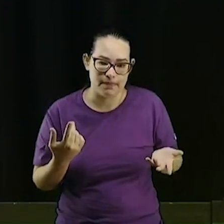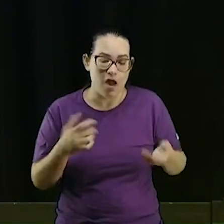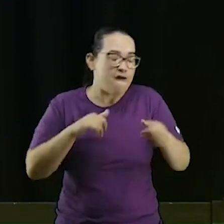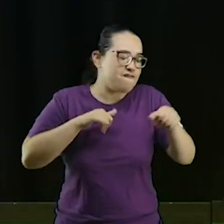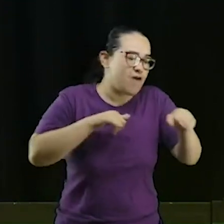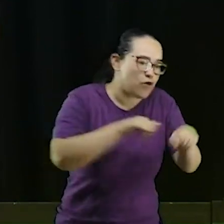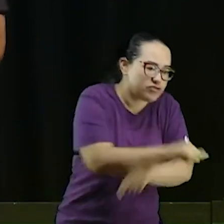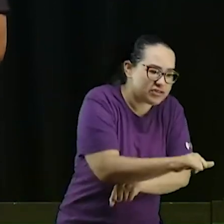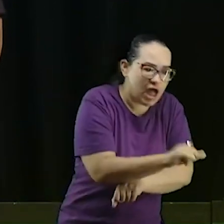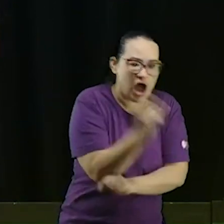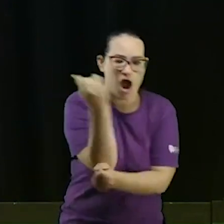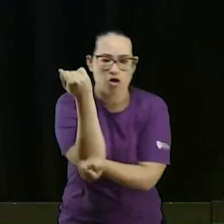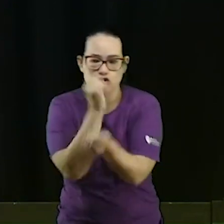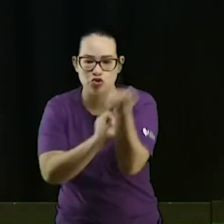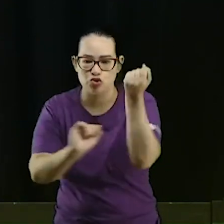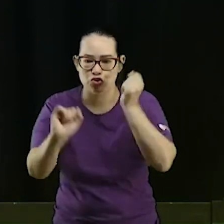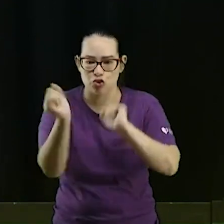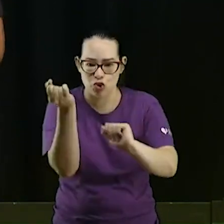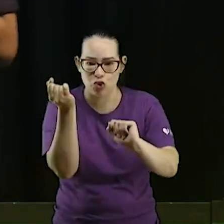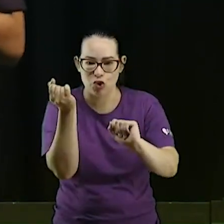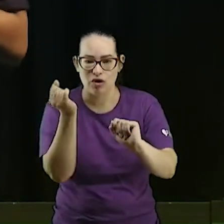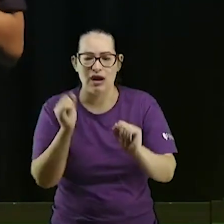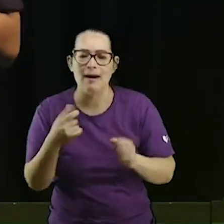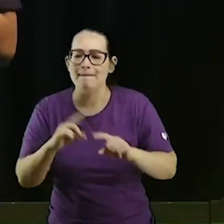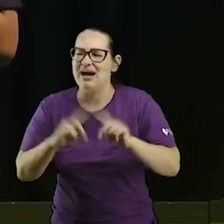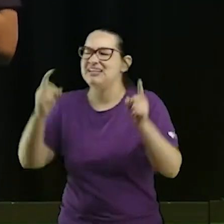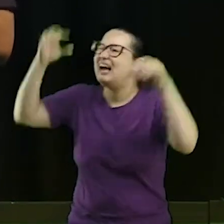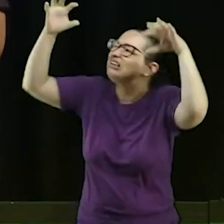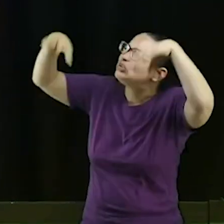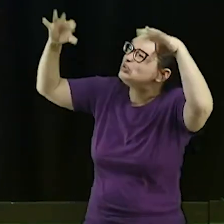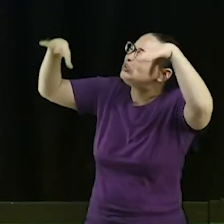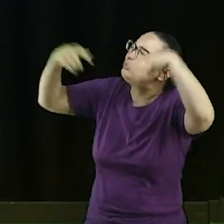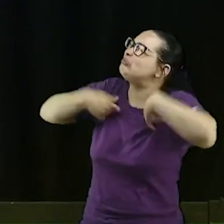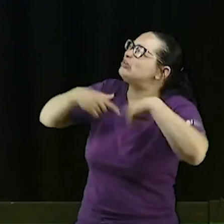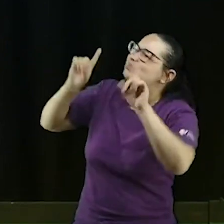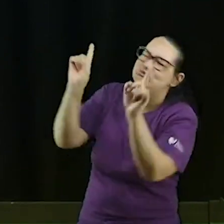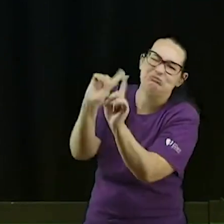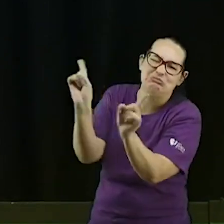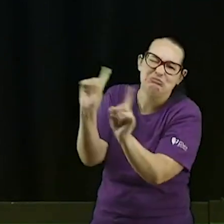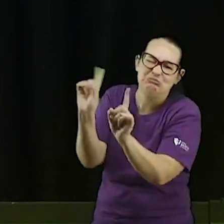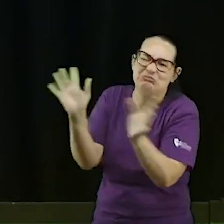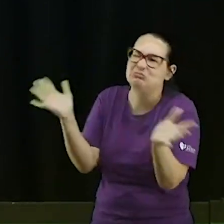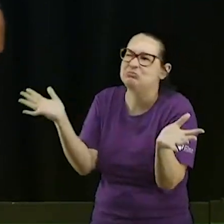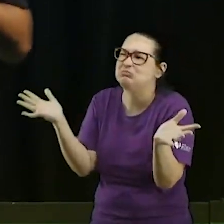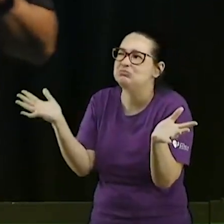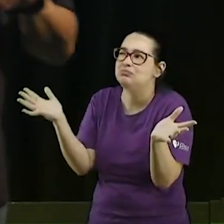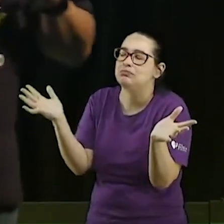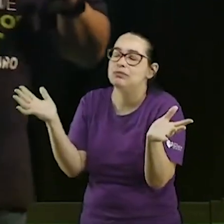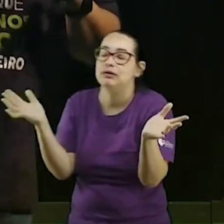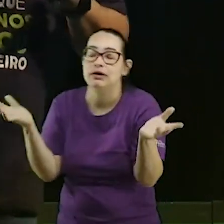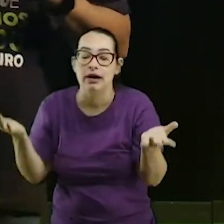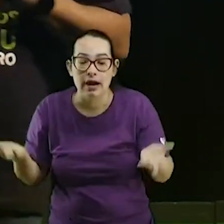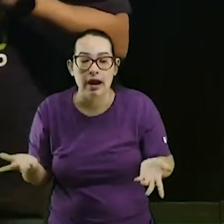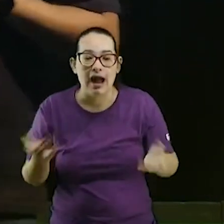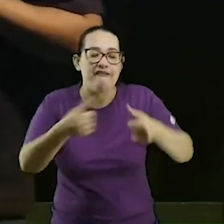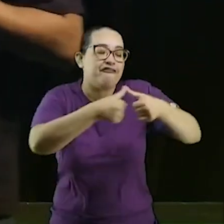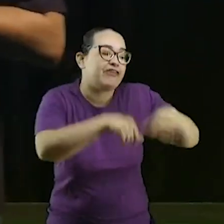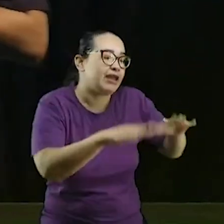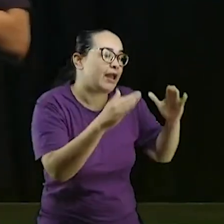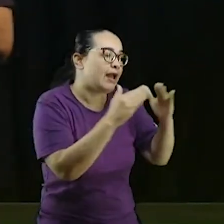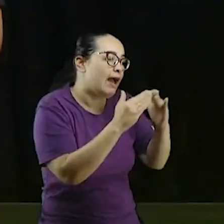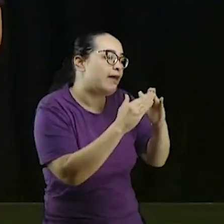não está chovendo pedra em Curitiba vamos porque eu estou pagando ai quando é pro culto não, pro culto você fica em casa